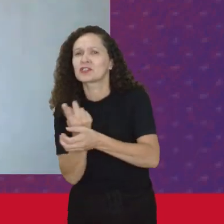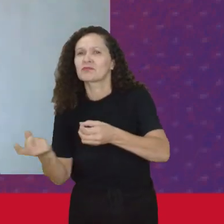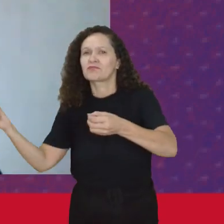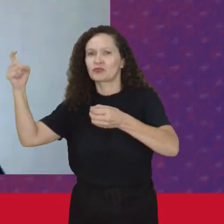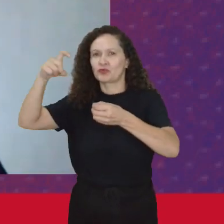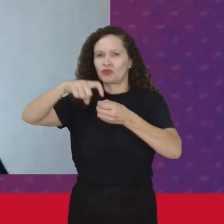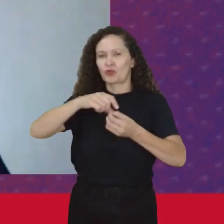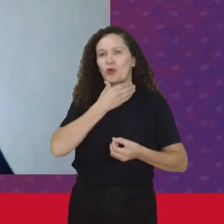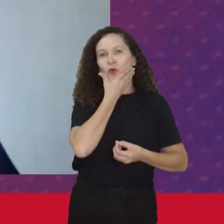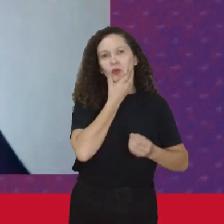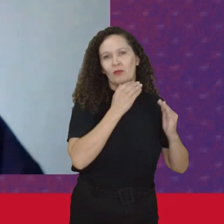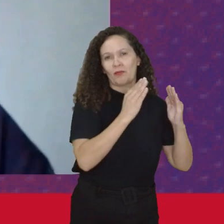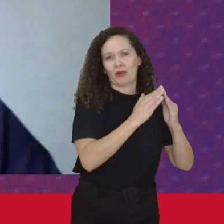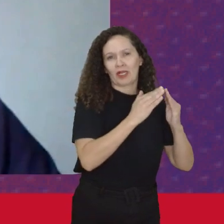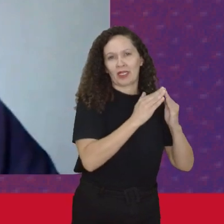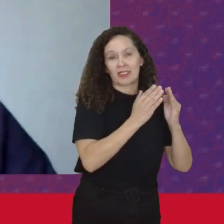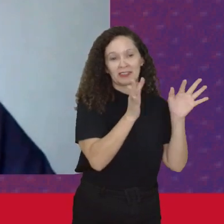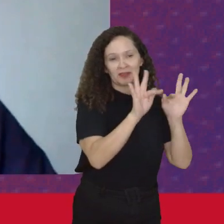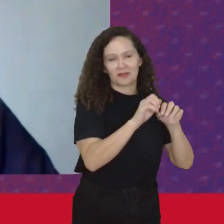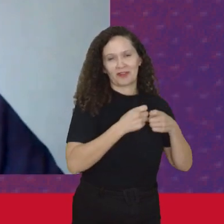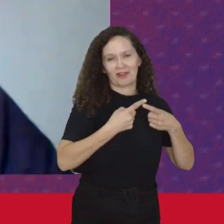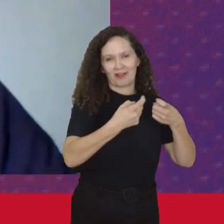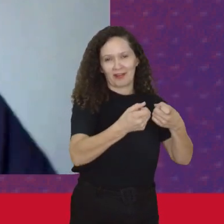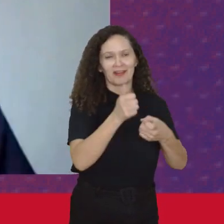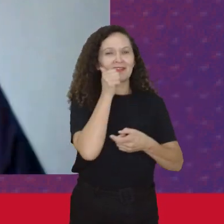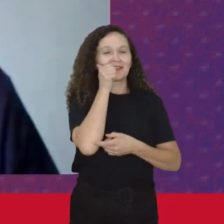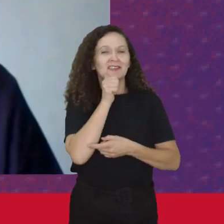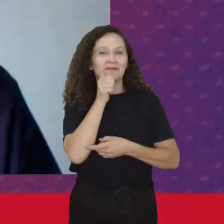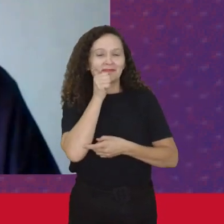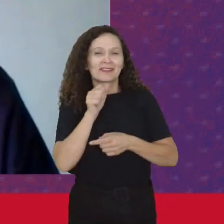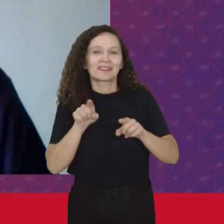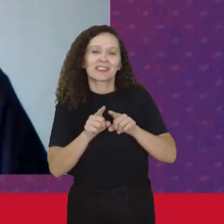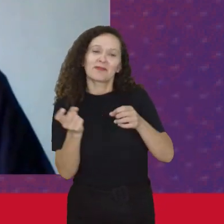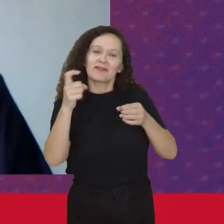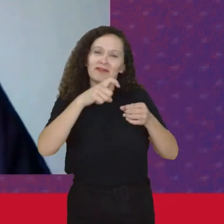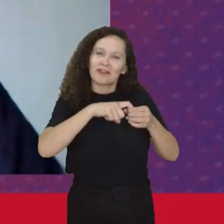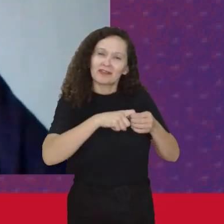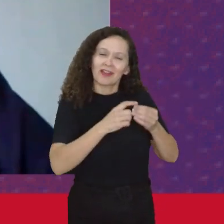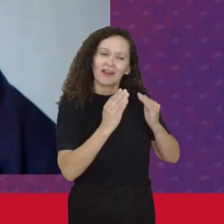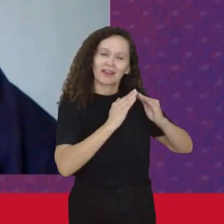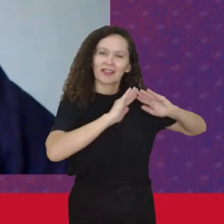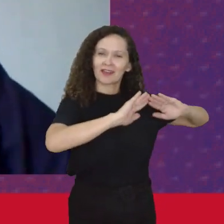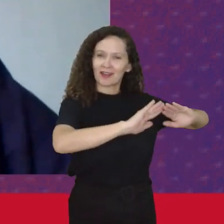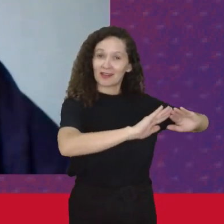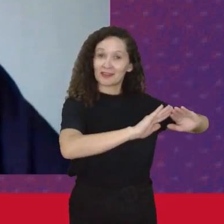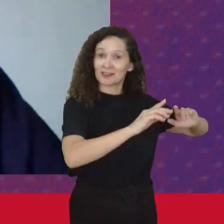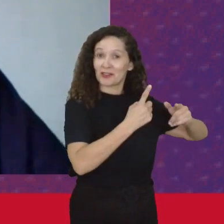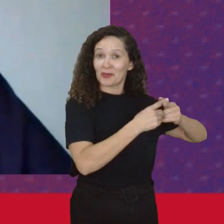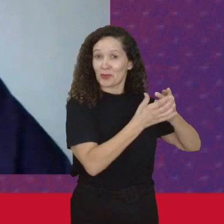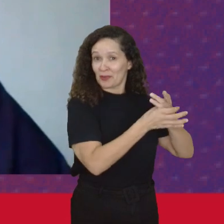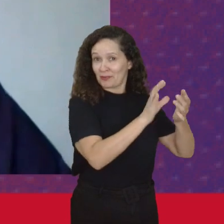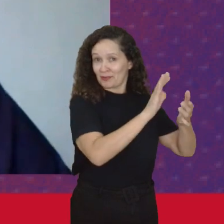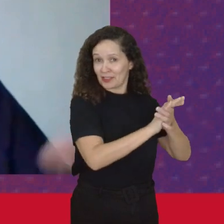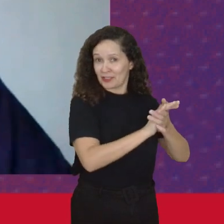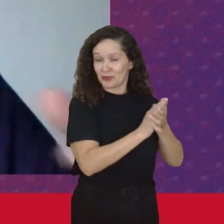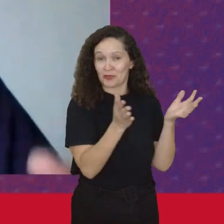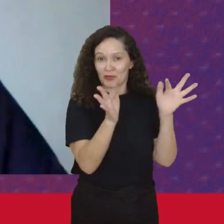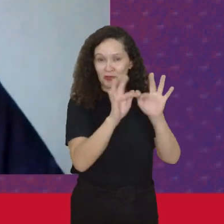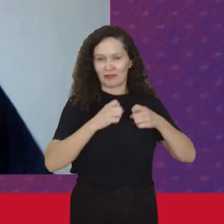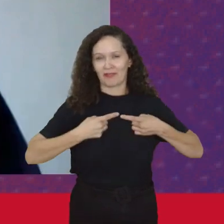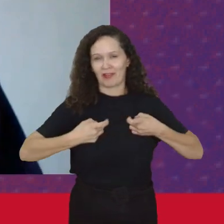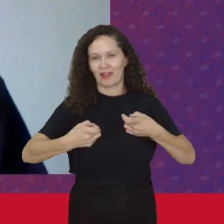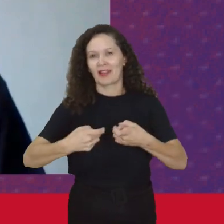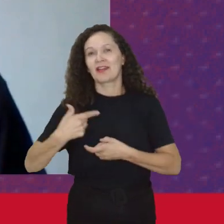dos homens Para casa E a ideia das mulheres Também Voltarem a ficar Confinadas em casa Num período Pós-guerra De